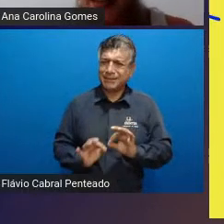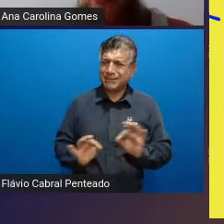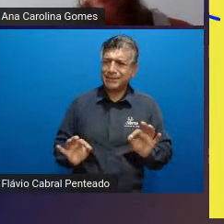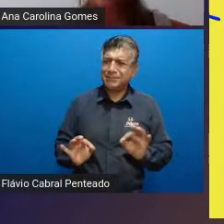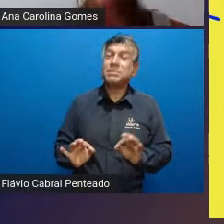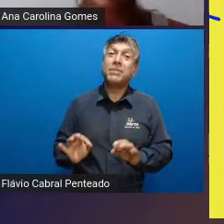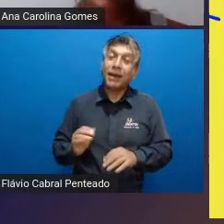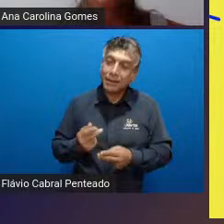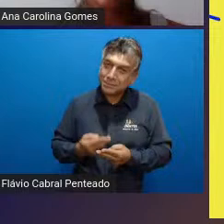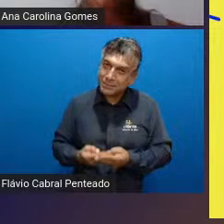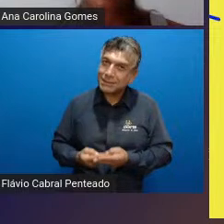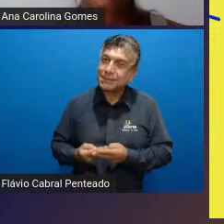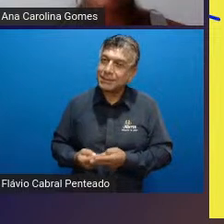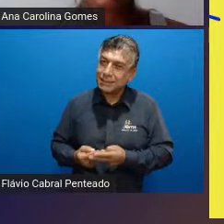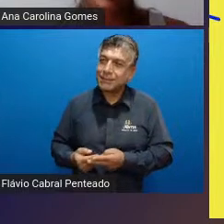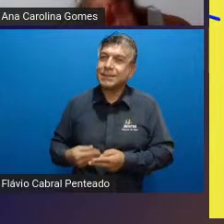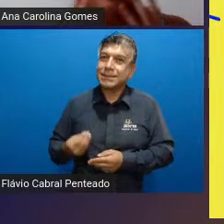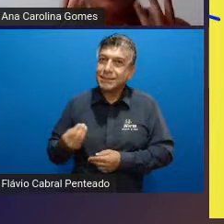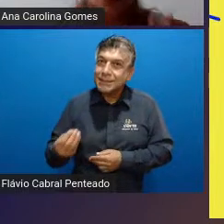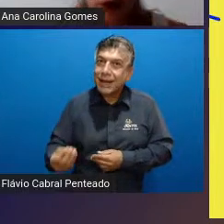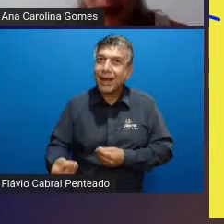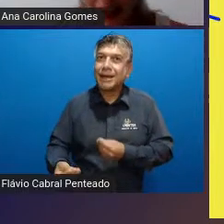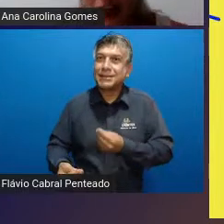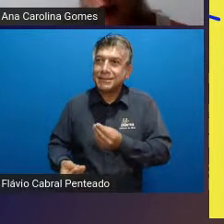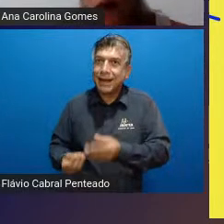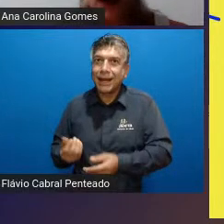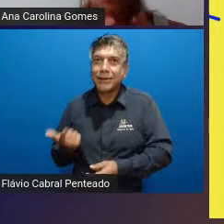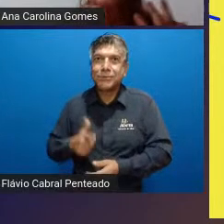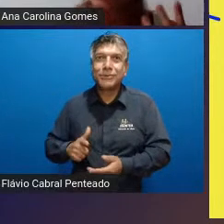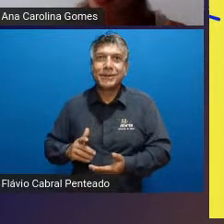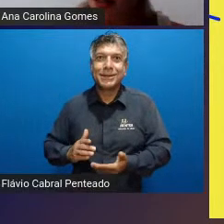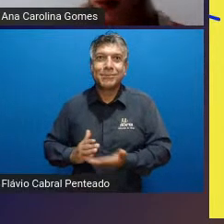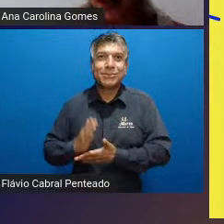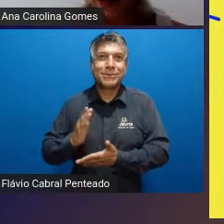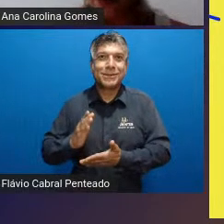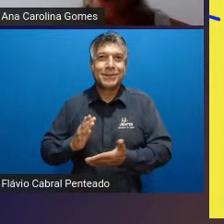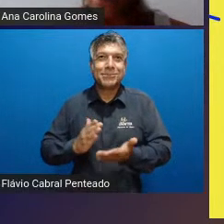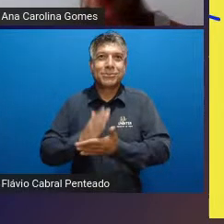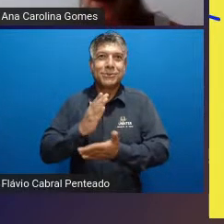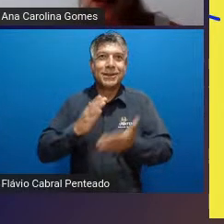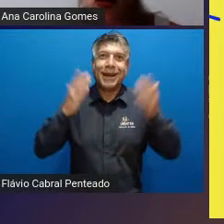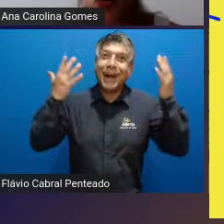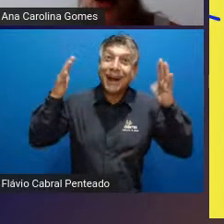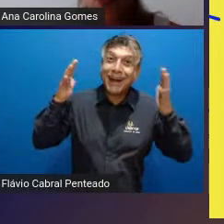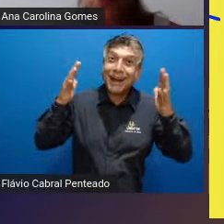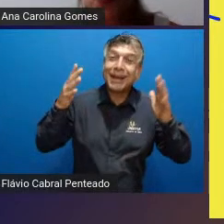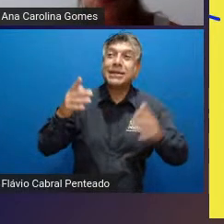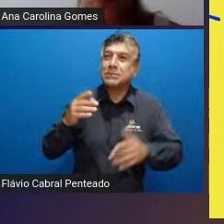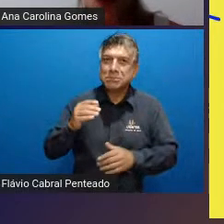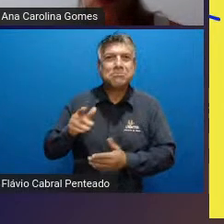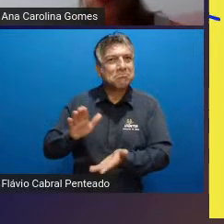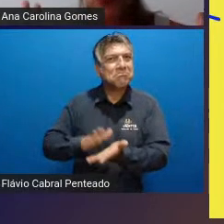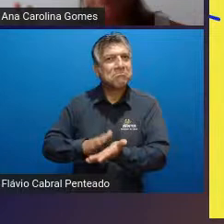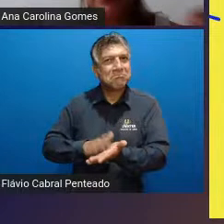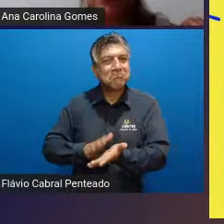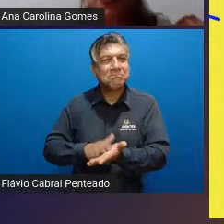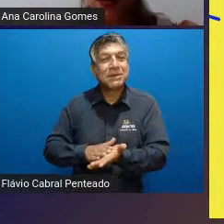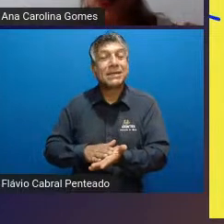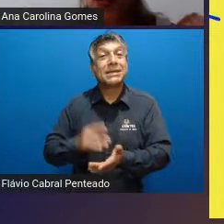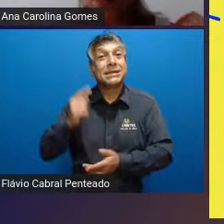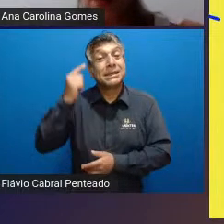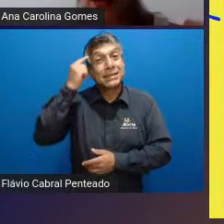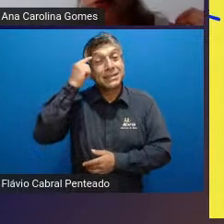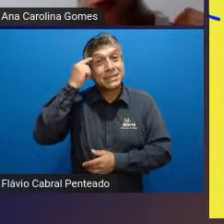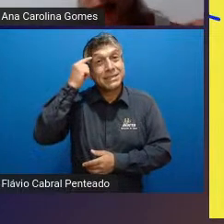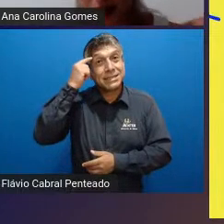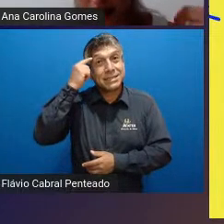assim dizer né colocar aquilo como realizador pra ele como uma conquista pra ele né pra gente tirar um pouco o foco de apenas